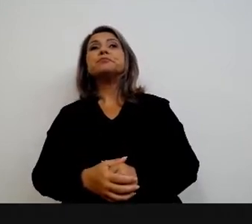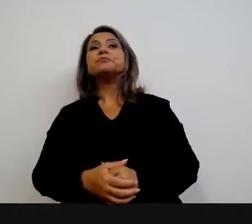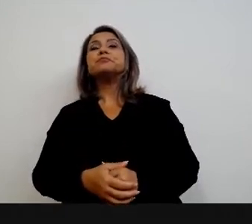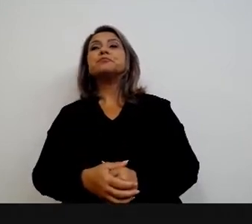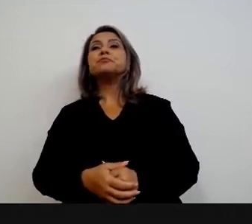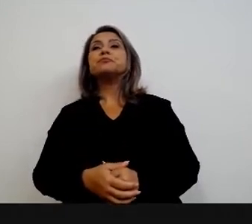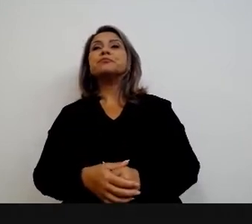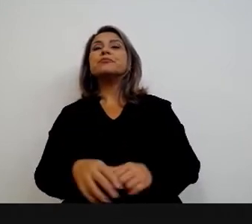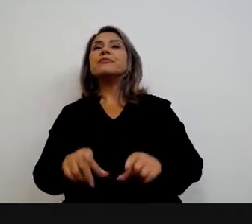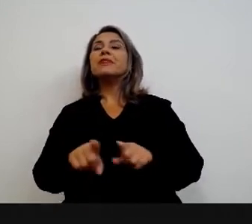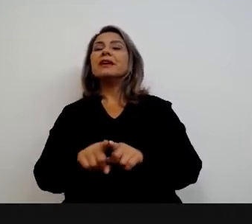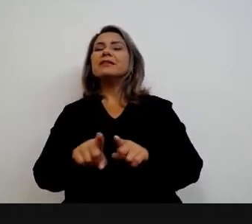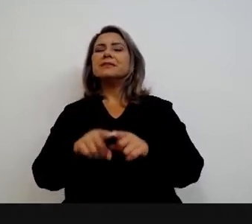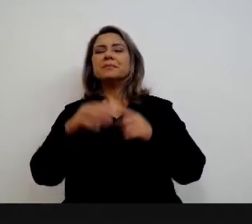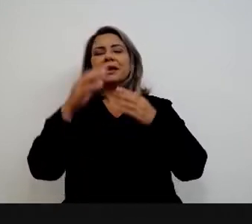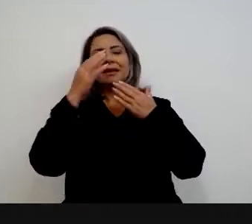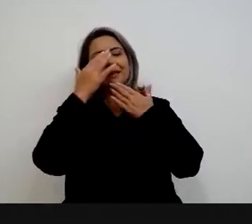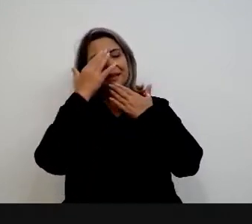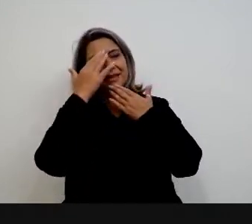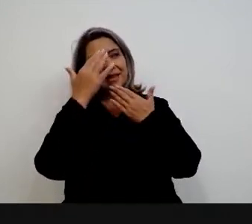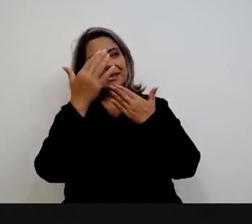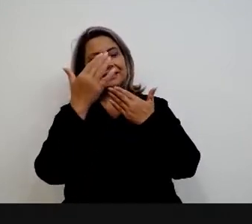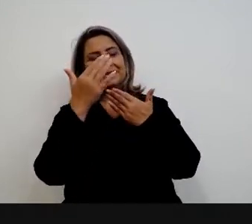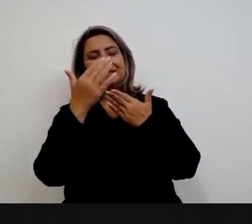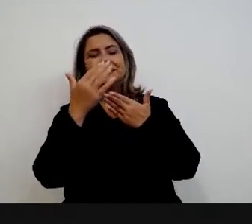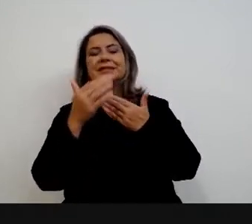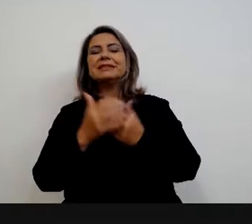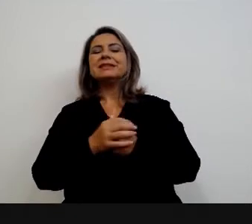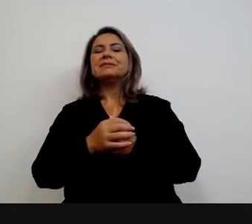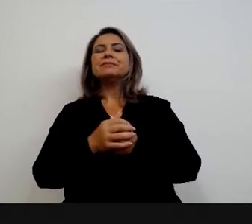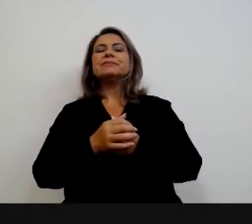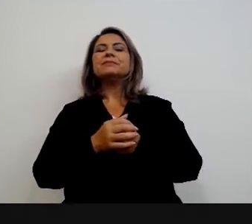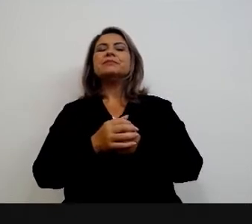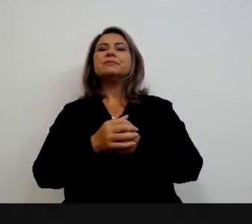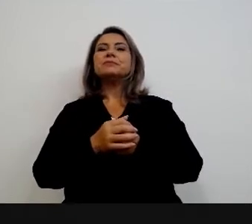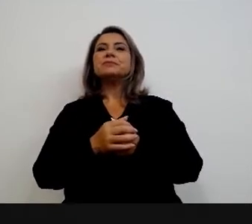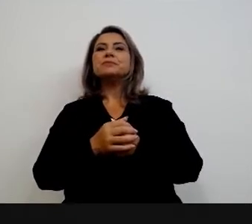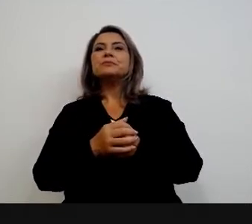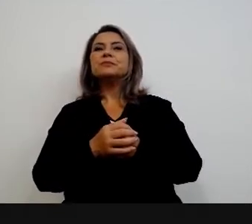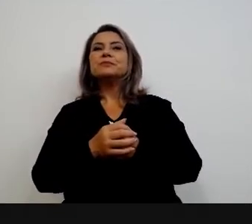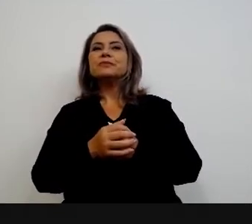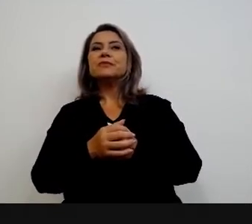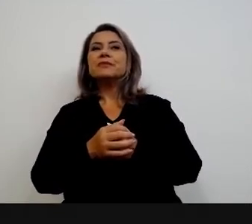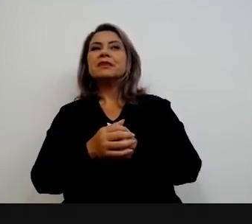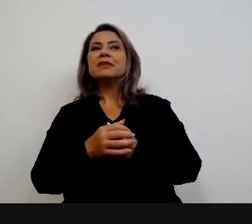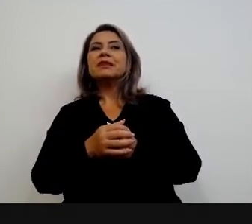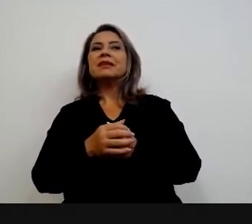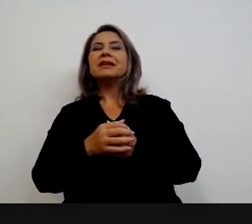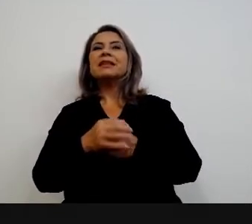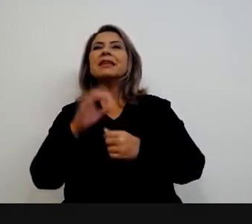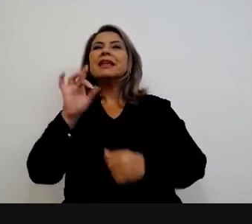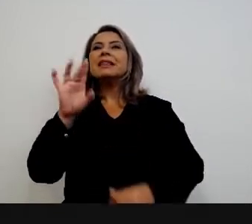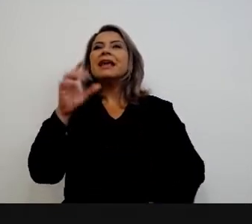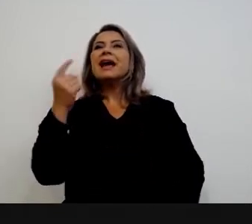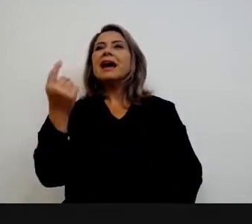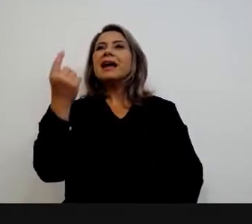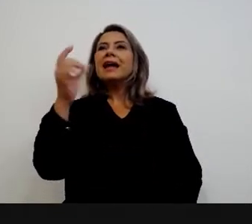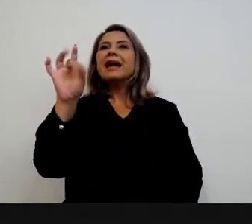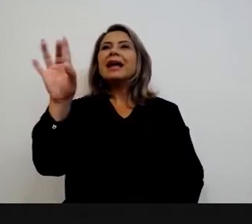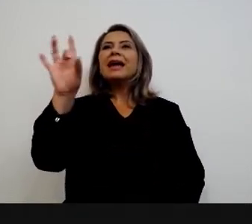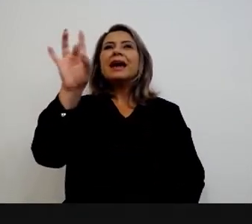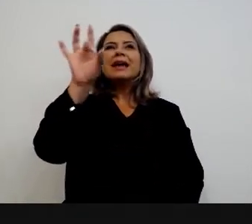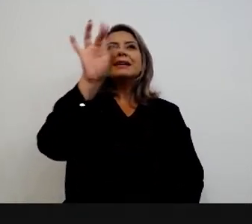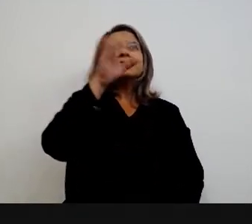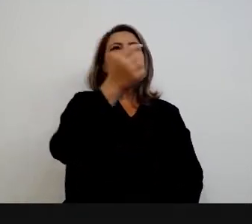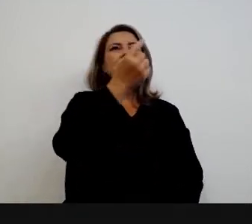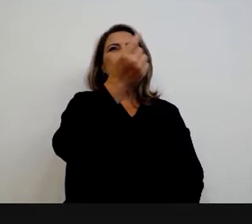E também agradecer agora, caminhando para o nosso fecho aqui da fala, agradecer a cada servidor daqui